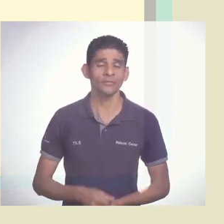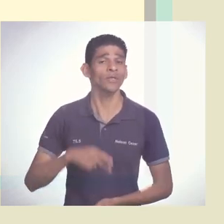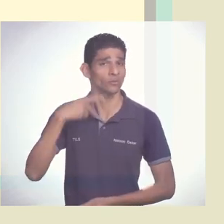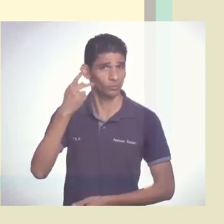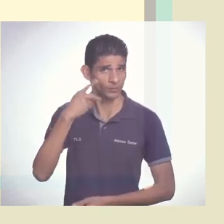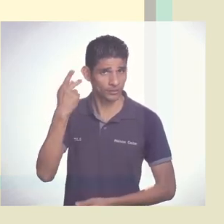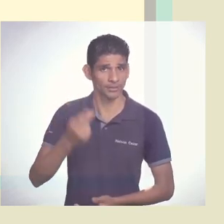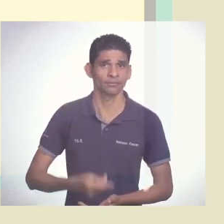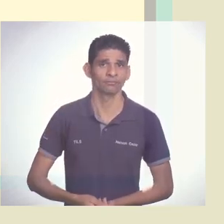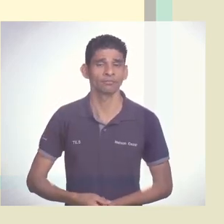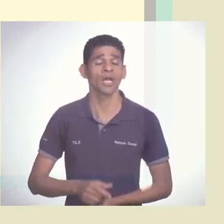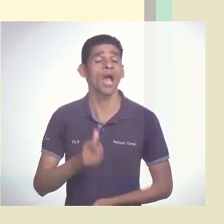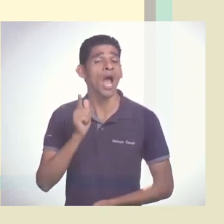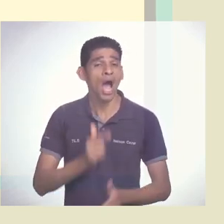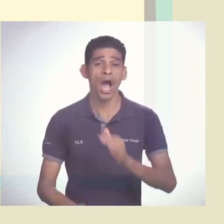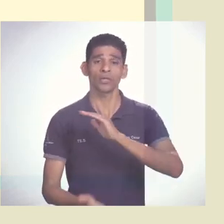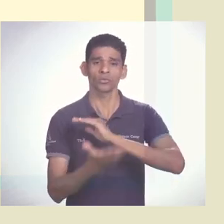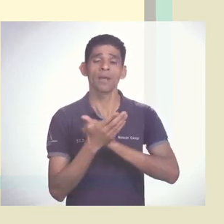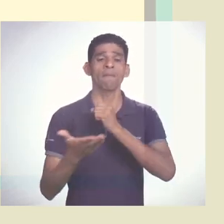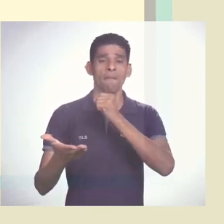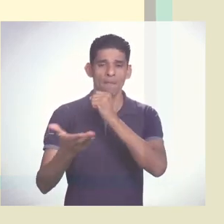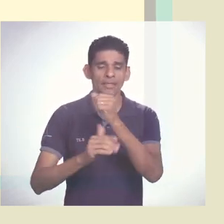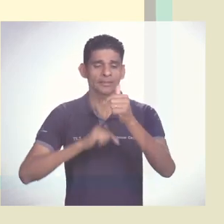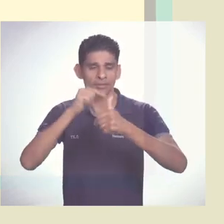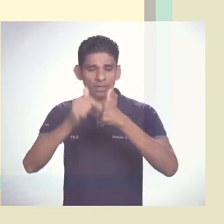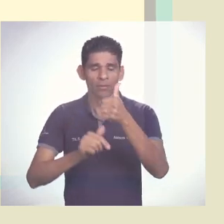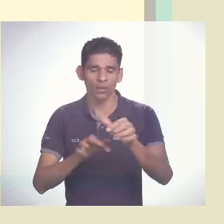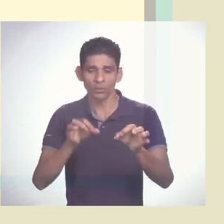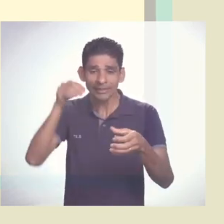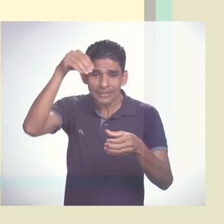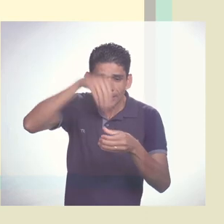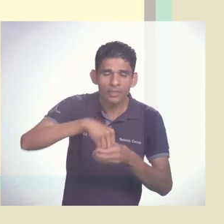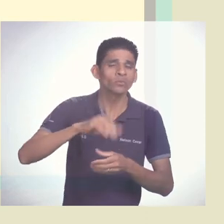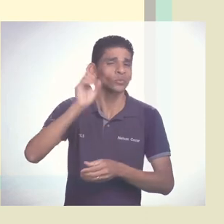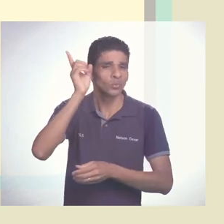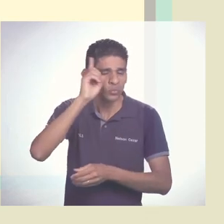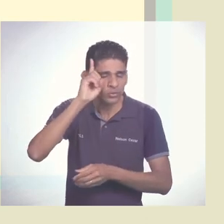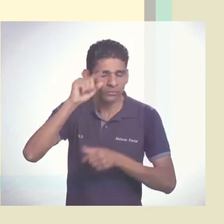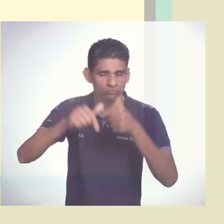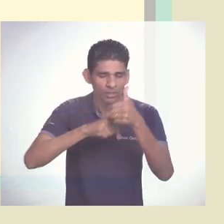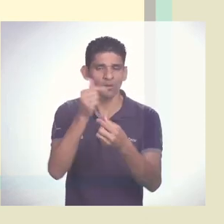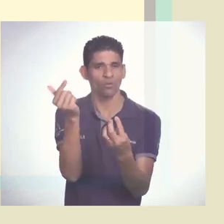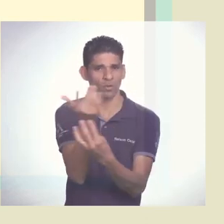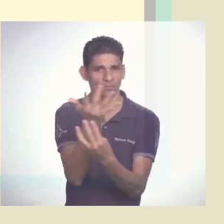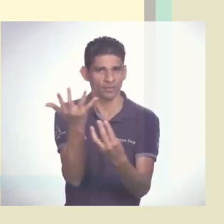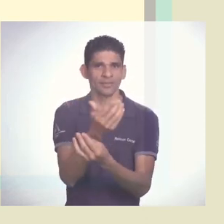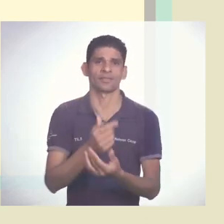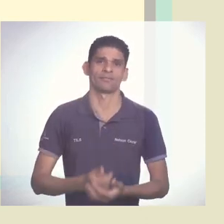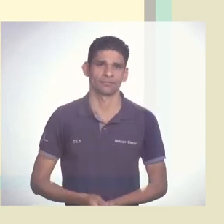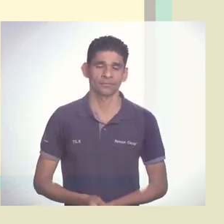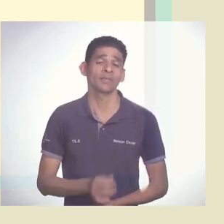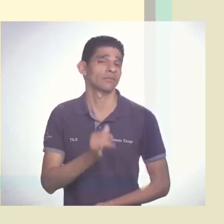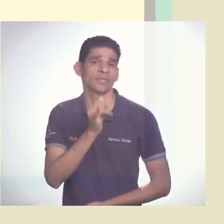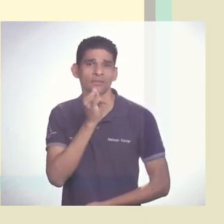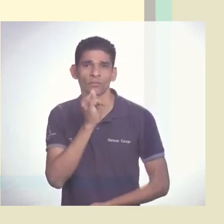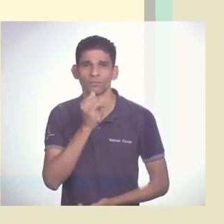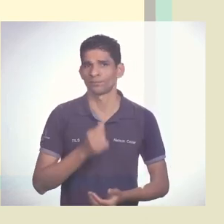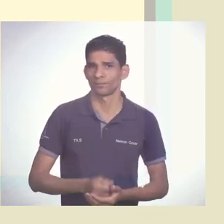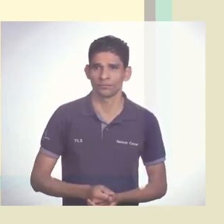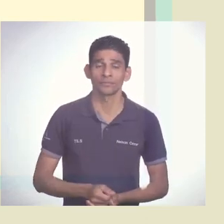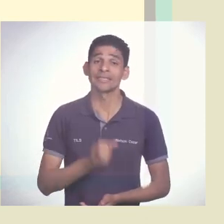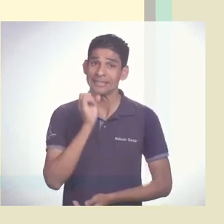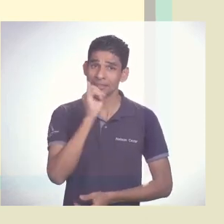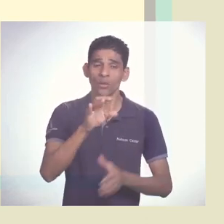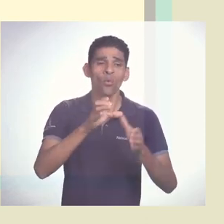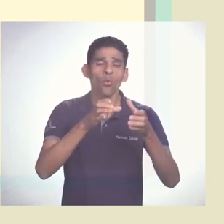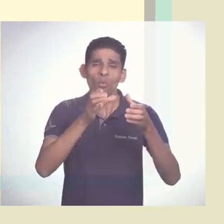atividades cotidianas da universidade, como, por exemplo, se um curso passar por um processo de reforma curricular, as